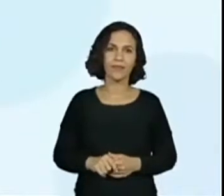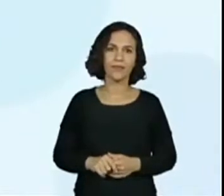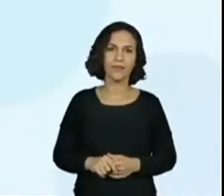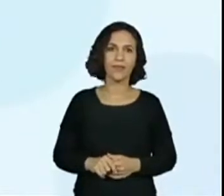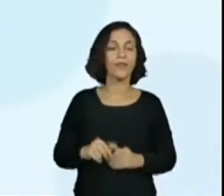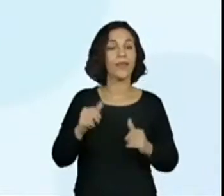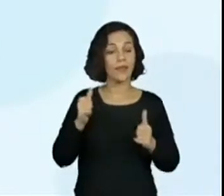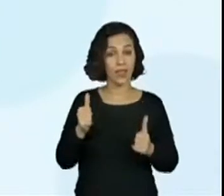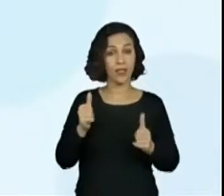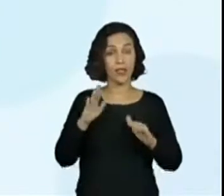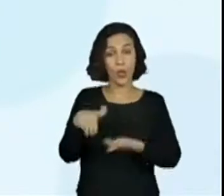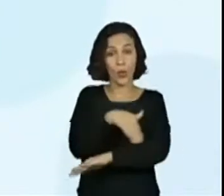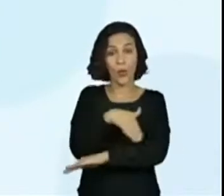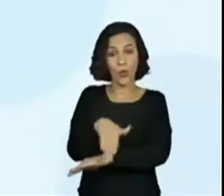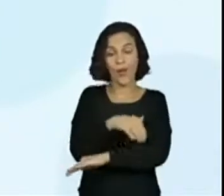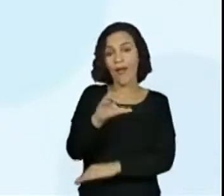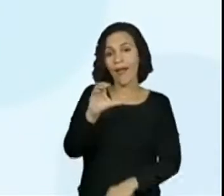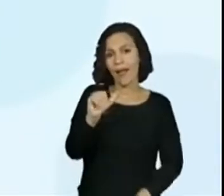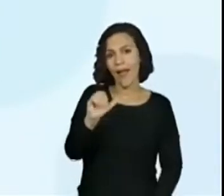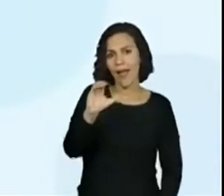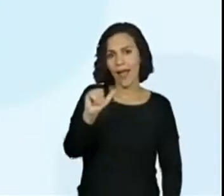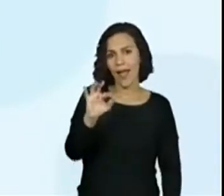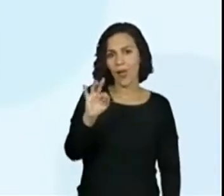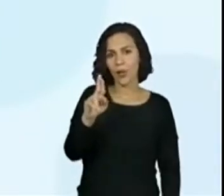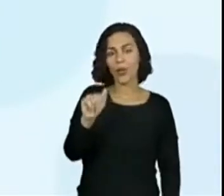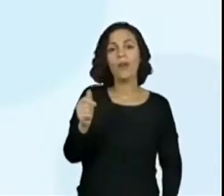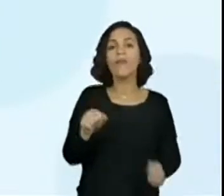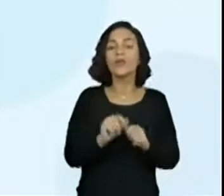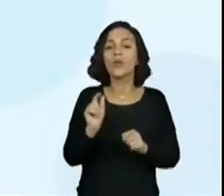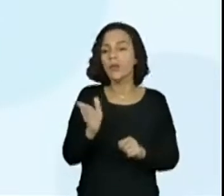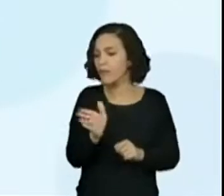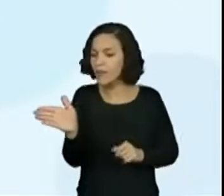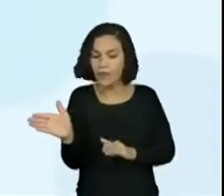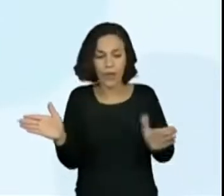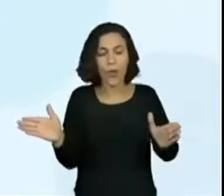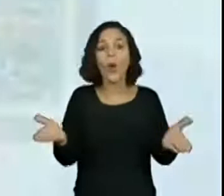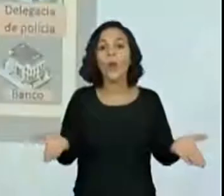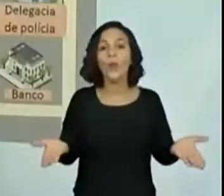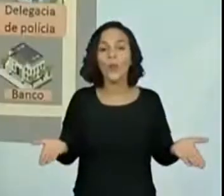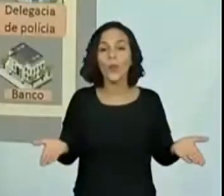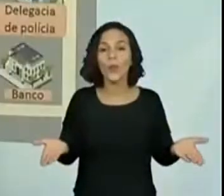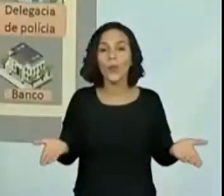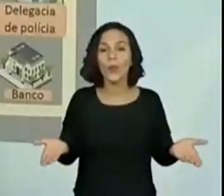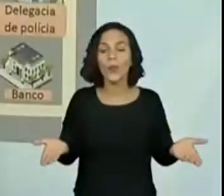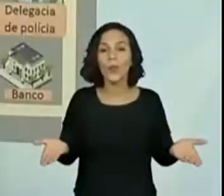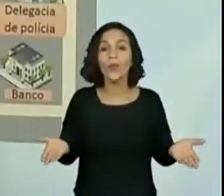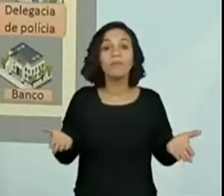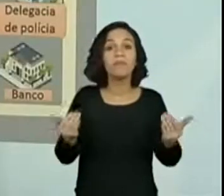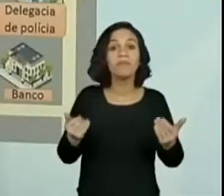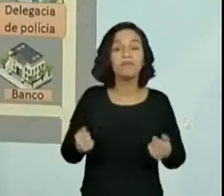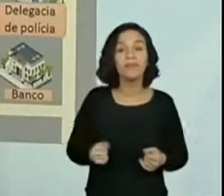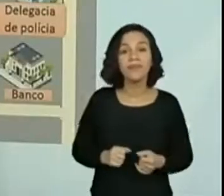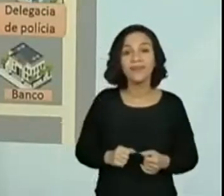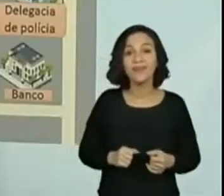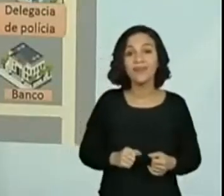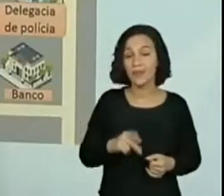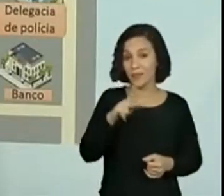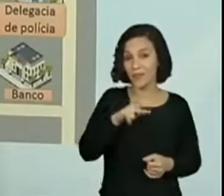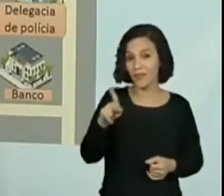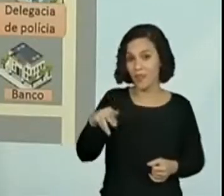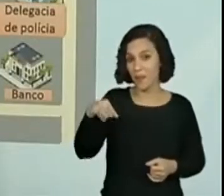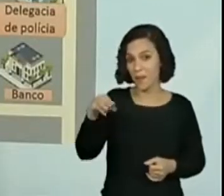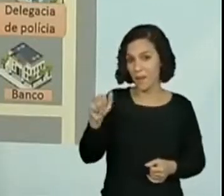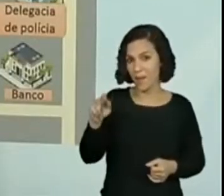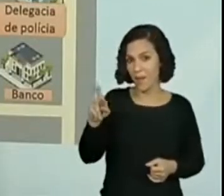Tá, chegou lá na Rua Cacatua. Ela faz o quê? Vira a direita ou a esquerda? E agora? A Pro Maura disse